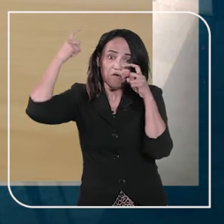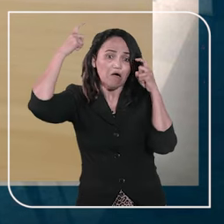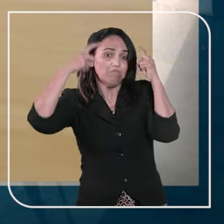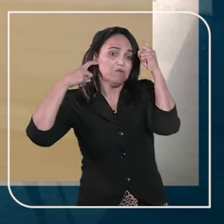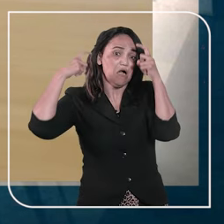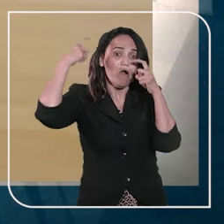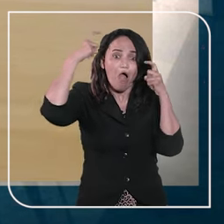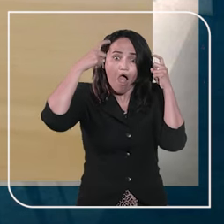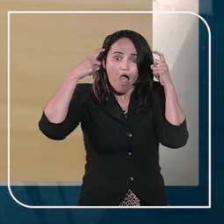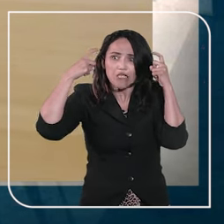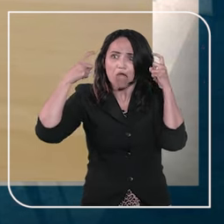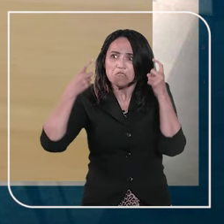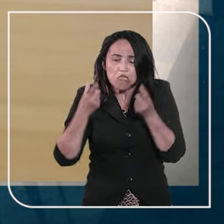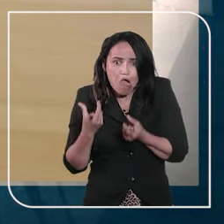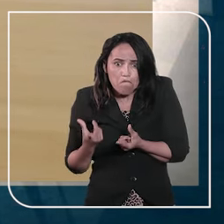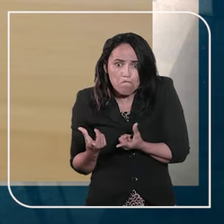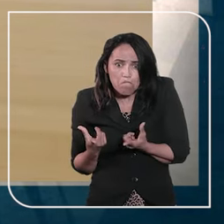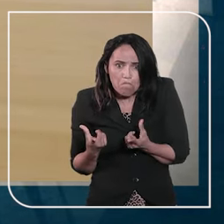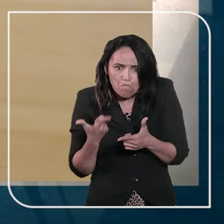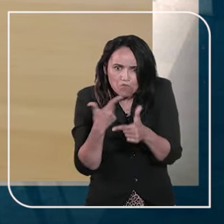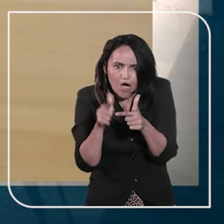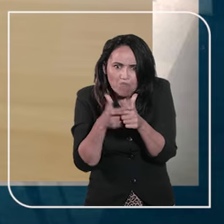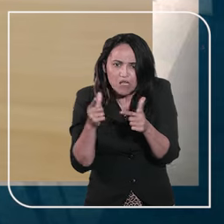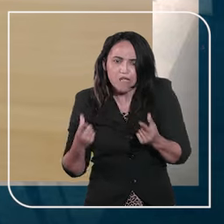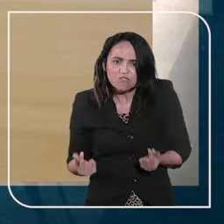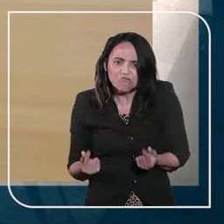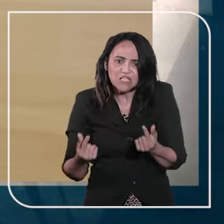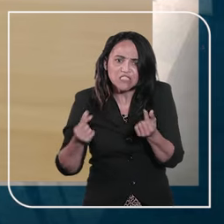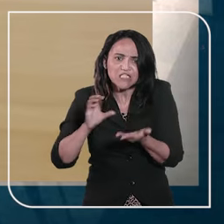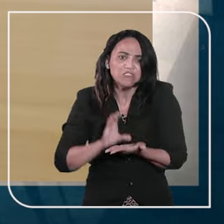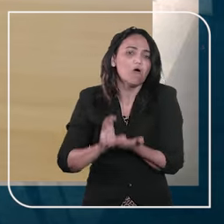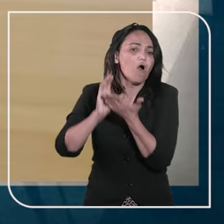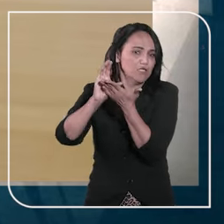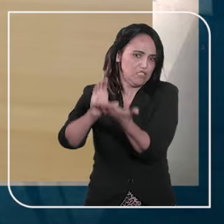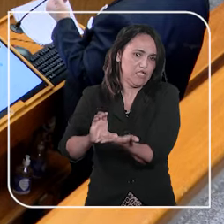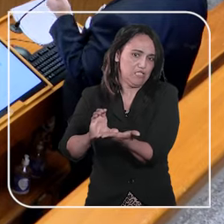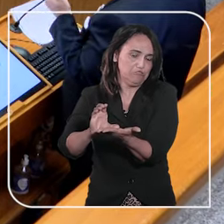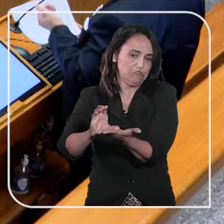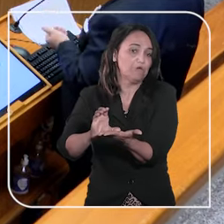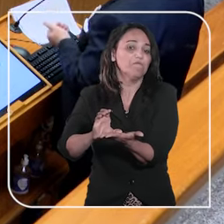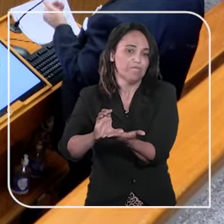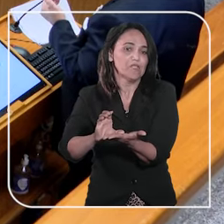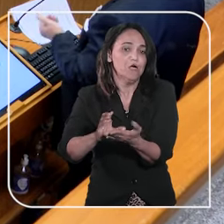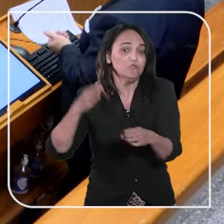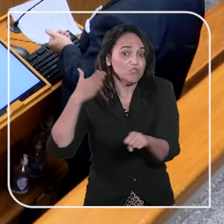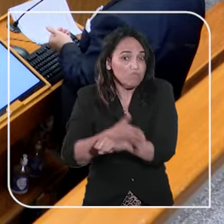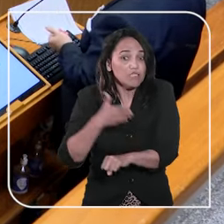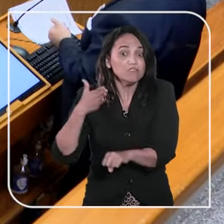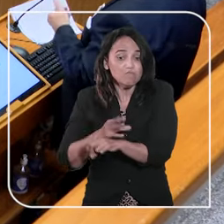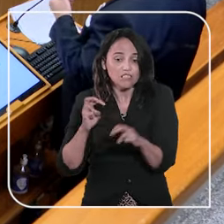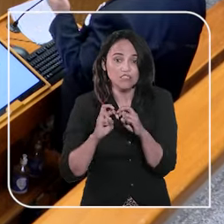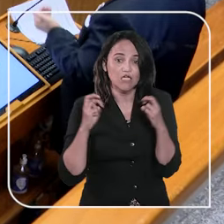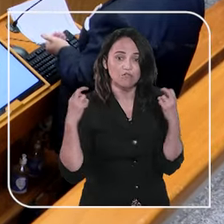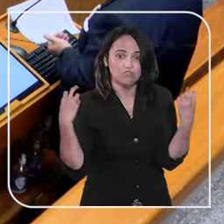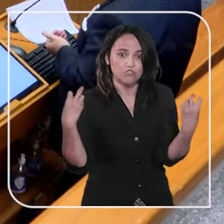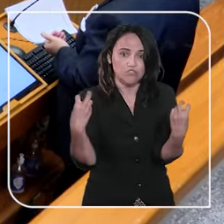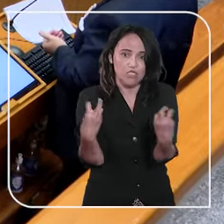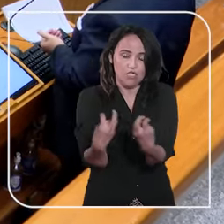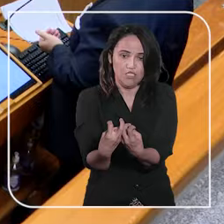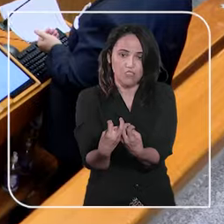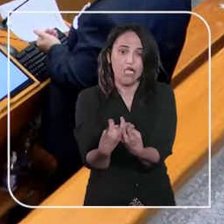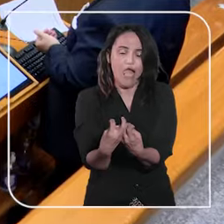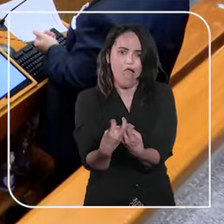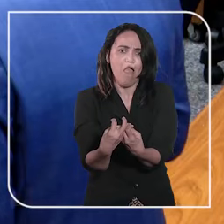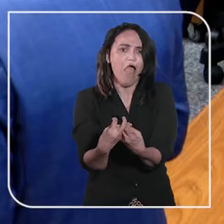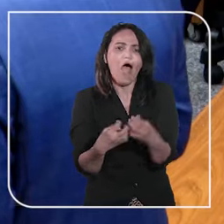novos custos também para o crédito imobiliário como um todo. Entre os participantes da audiência estavam